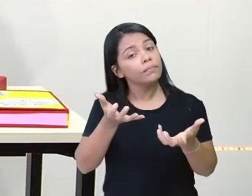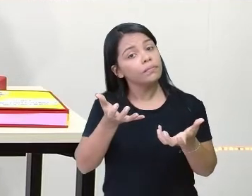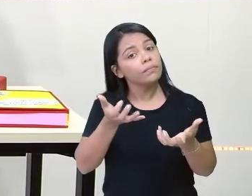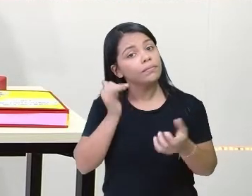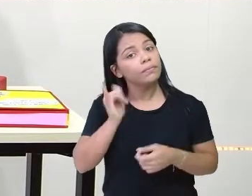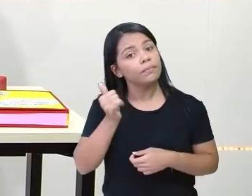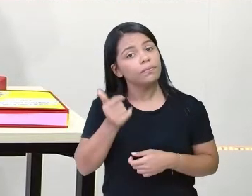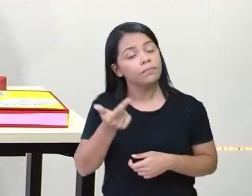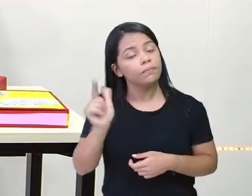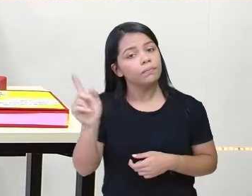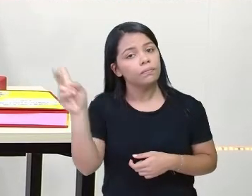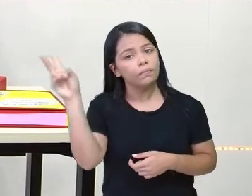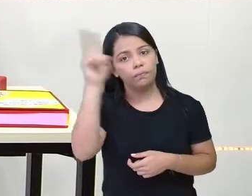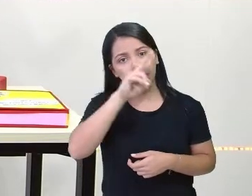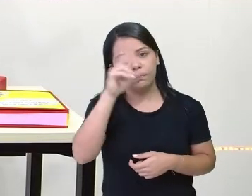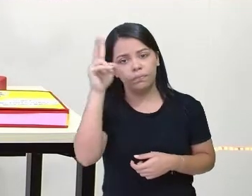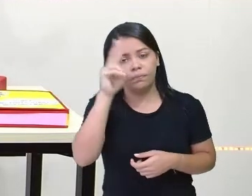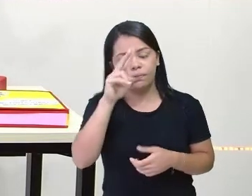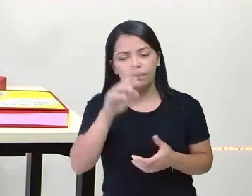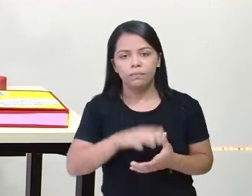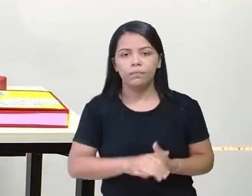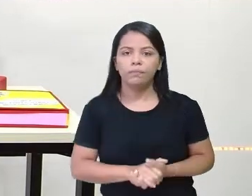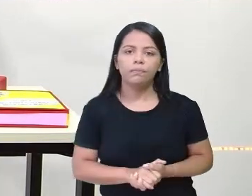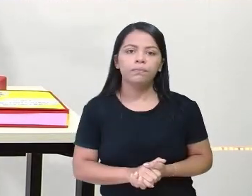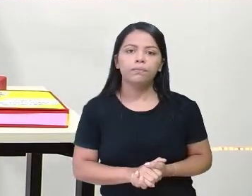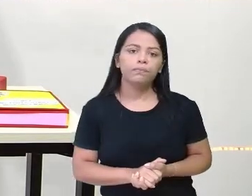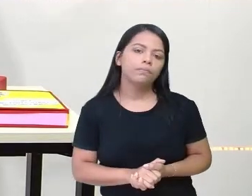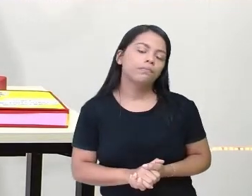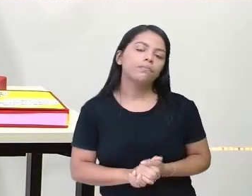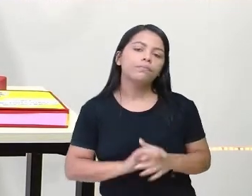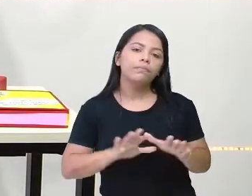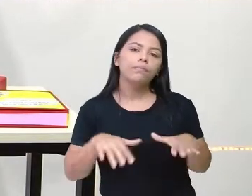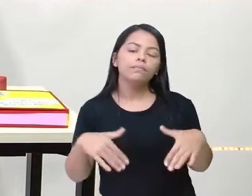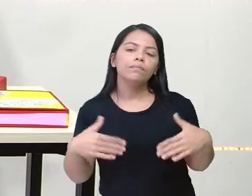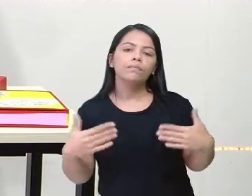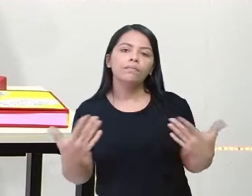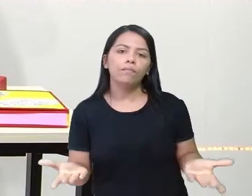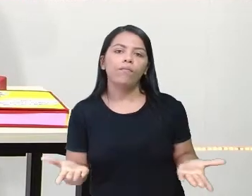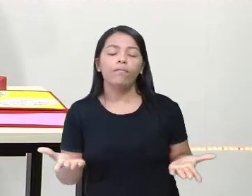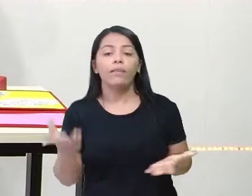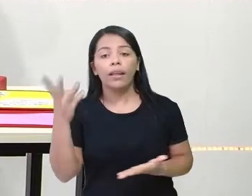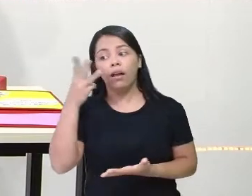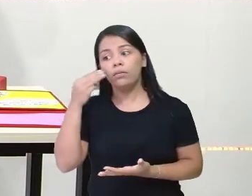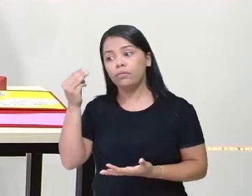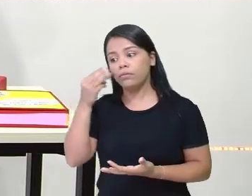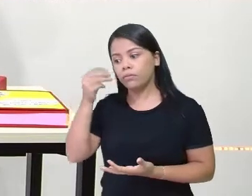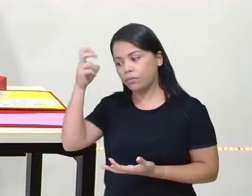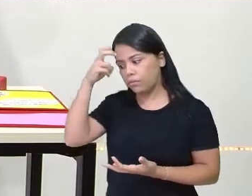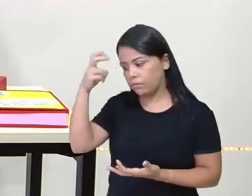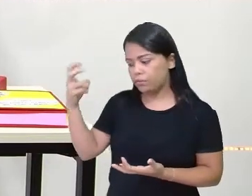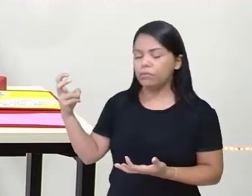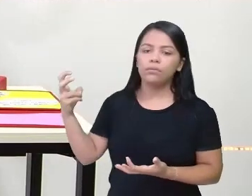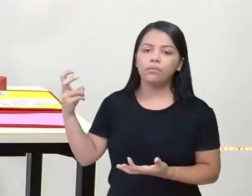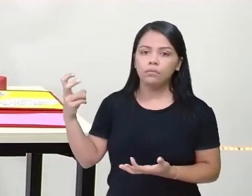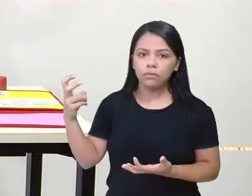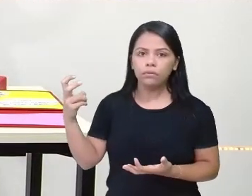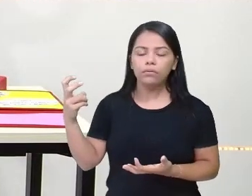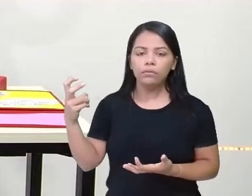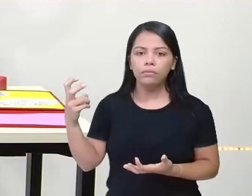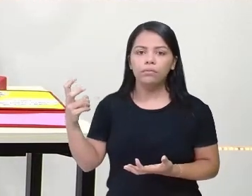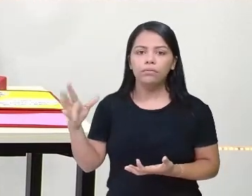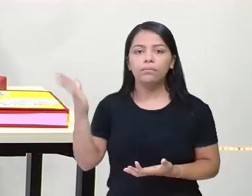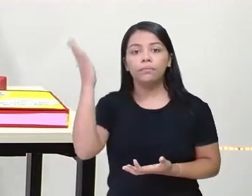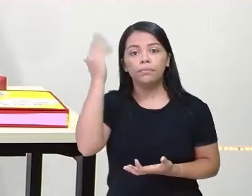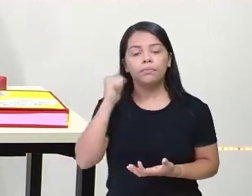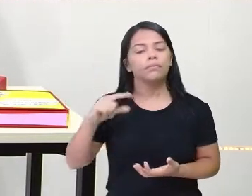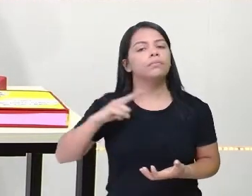Está vendo? O gato foi esperto. Foi um mestre que sabia que aí tinha alguma coisa,